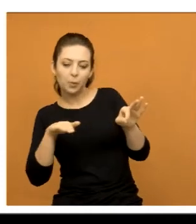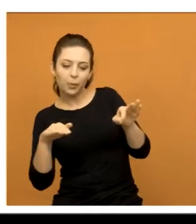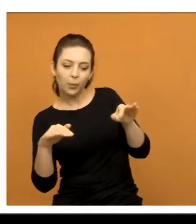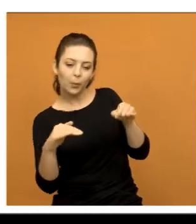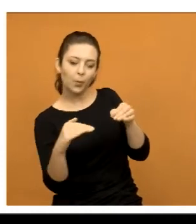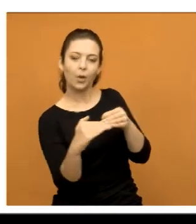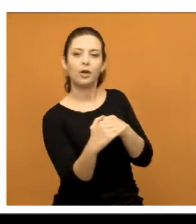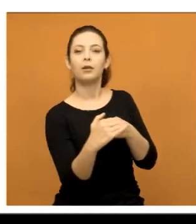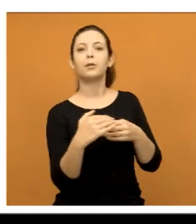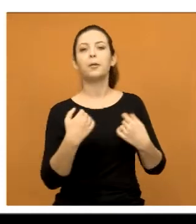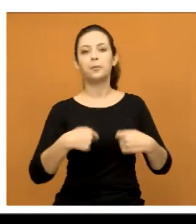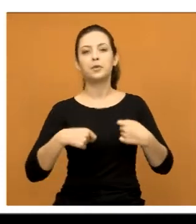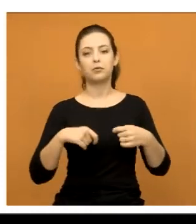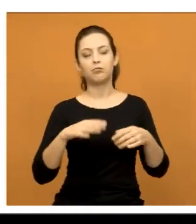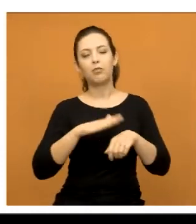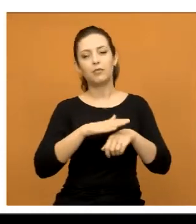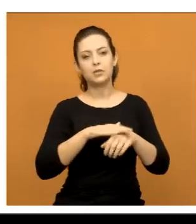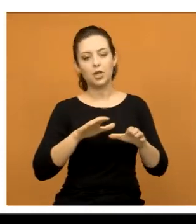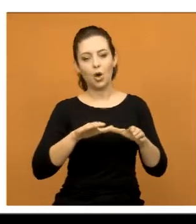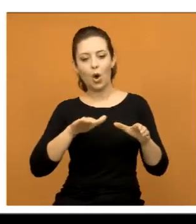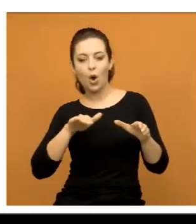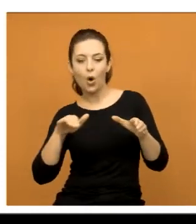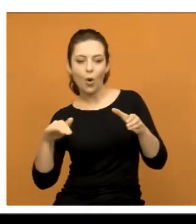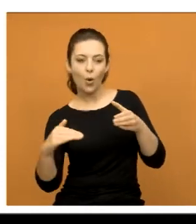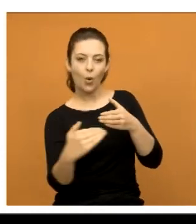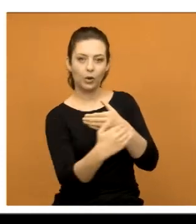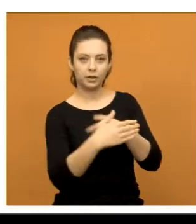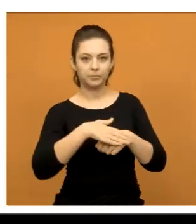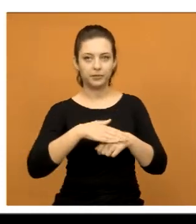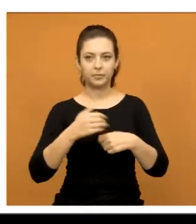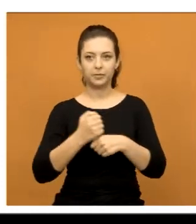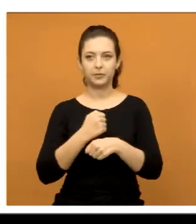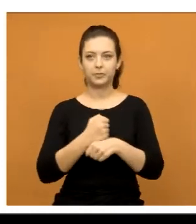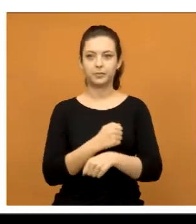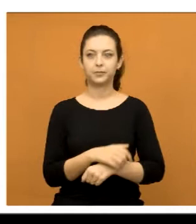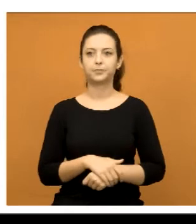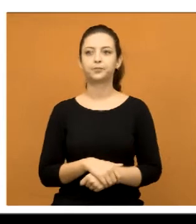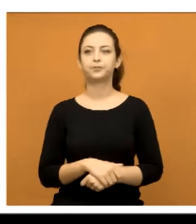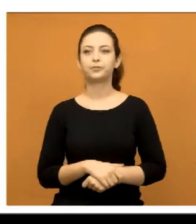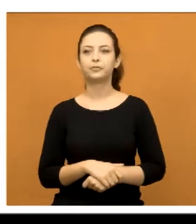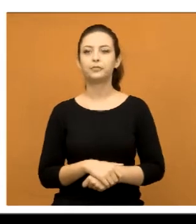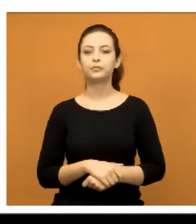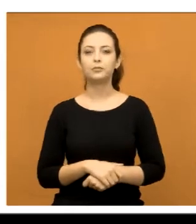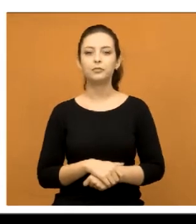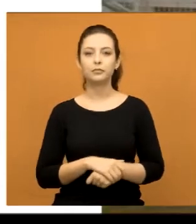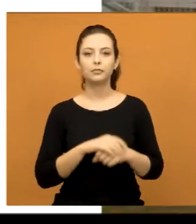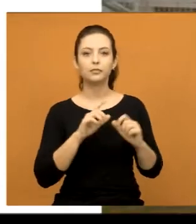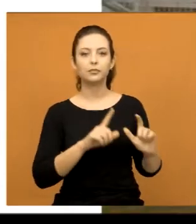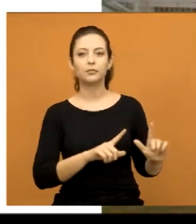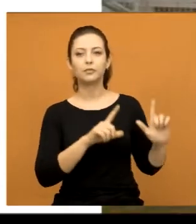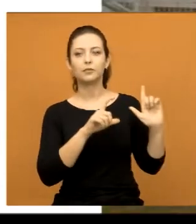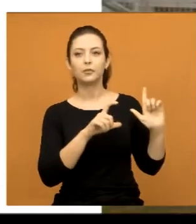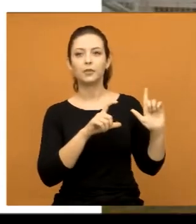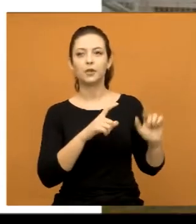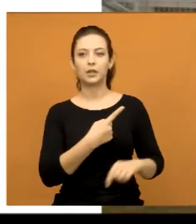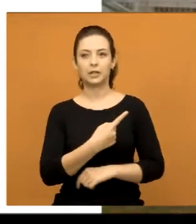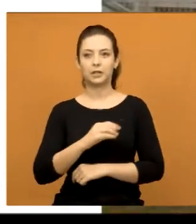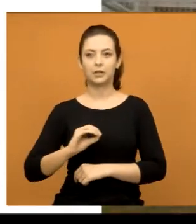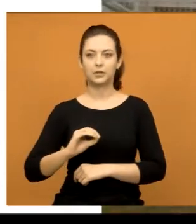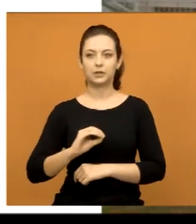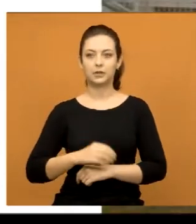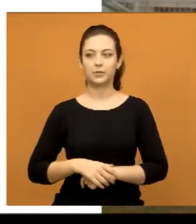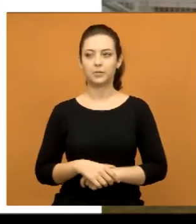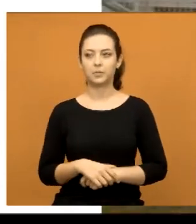então peço que faça essa rotatória naquele local ali. A foto 10.